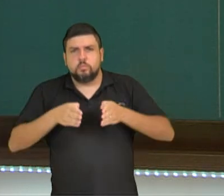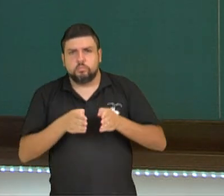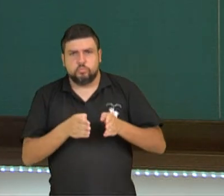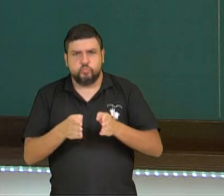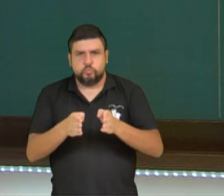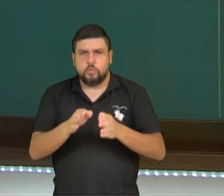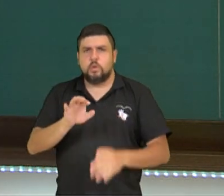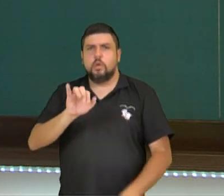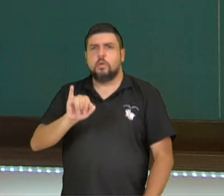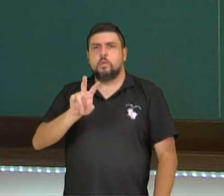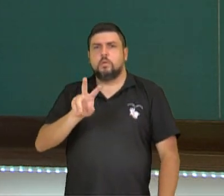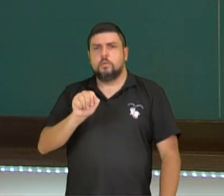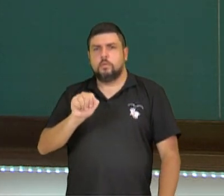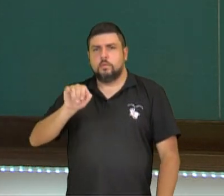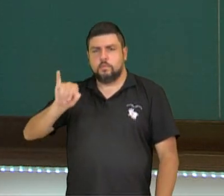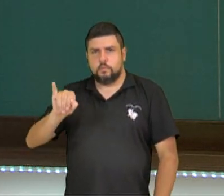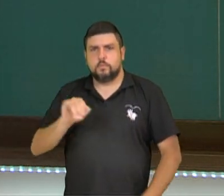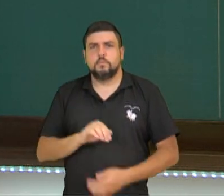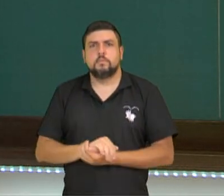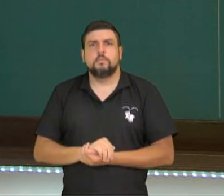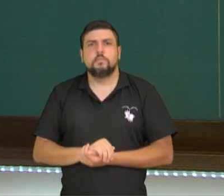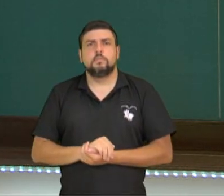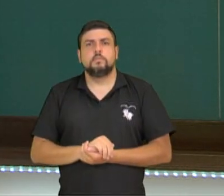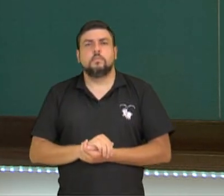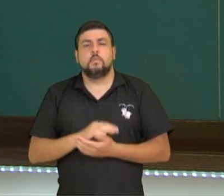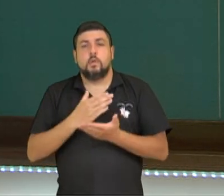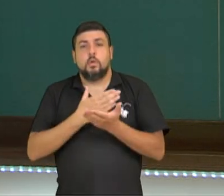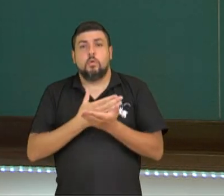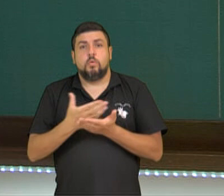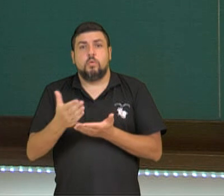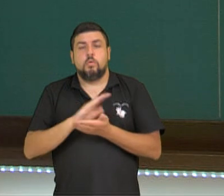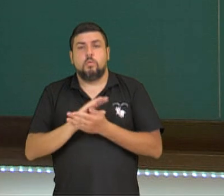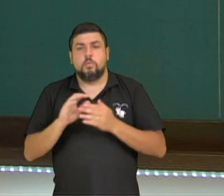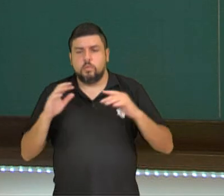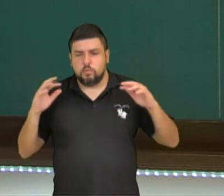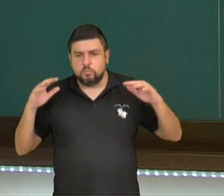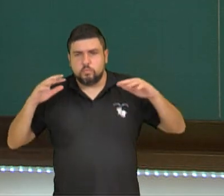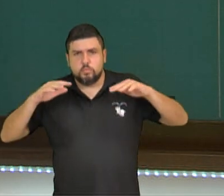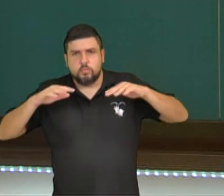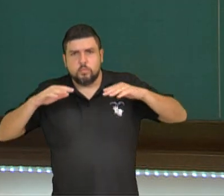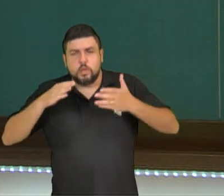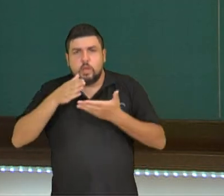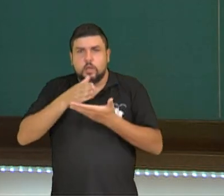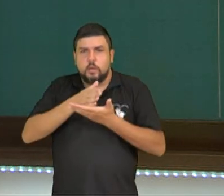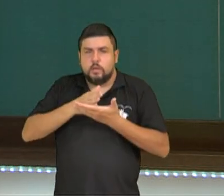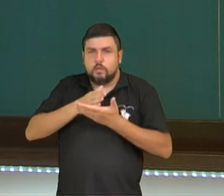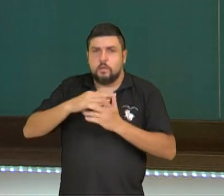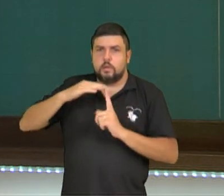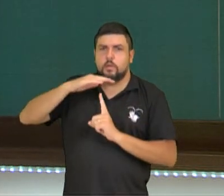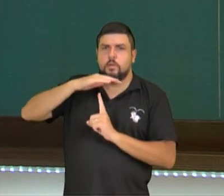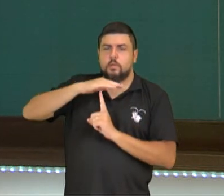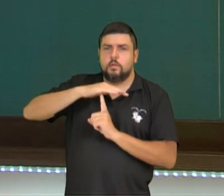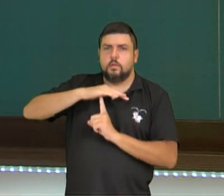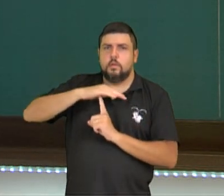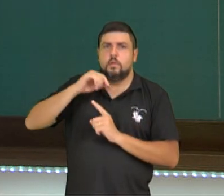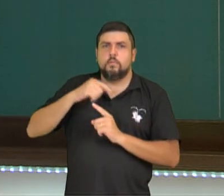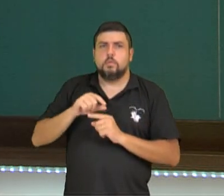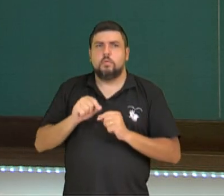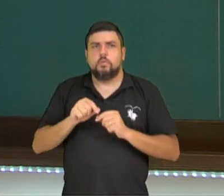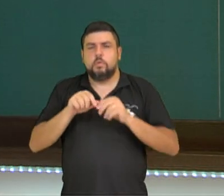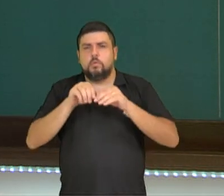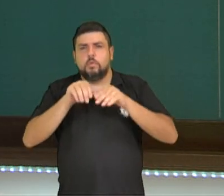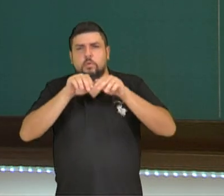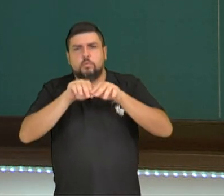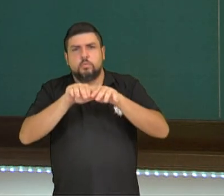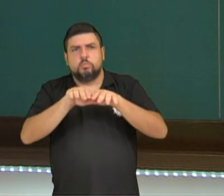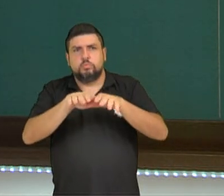extremamente importante ali, né? Nasce na porção central do estado e vai em direção lá ao noroeste, com